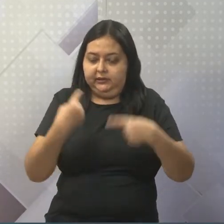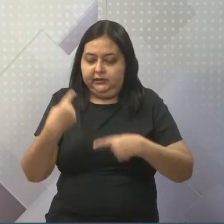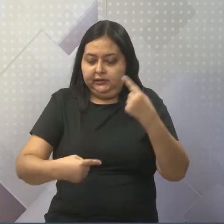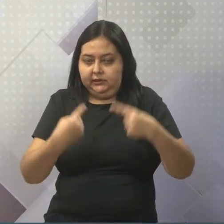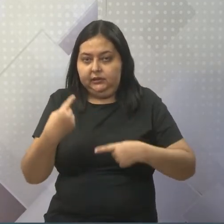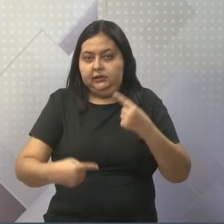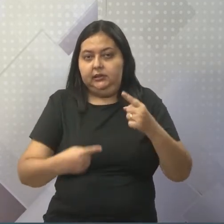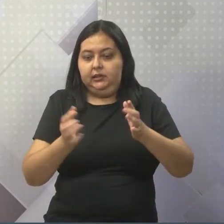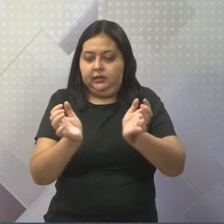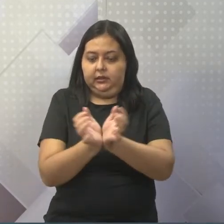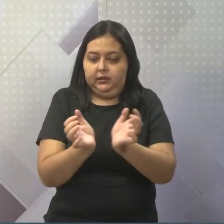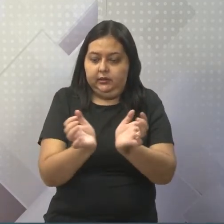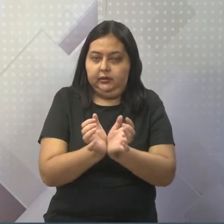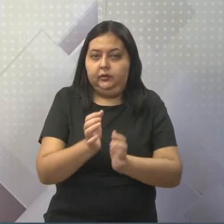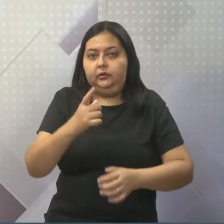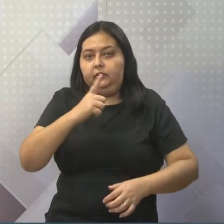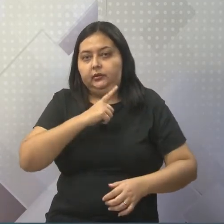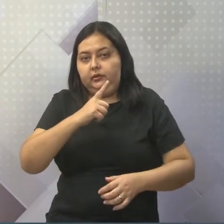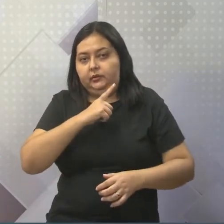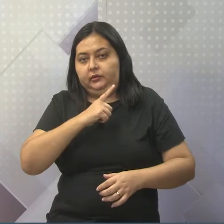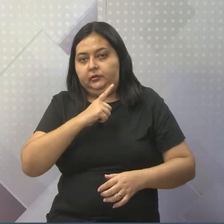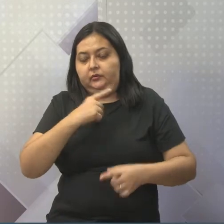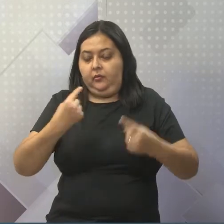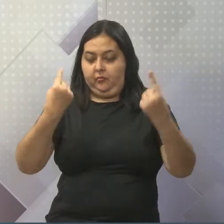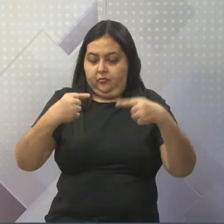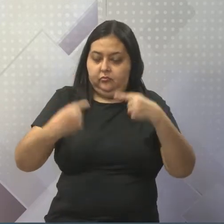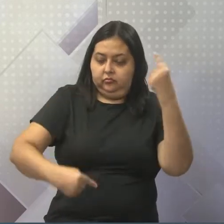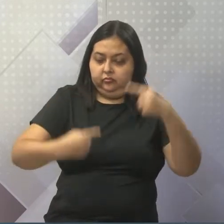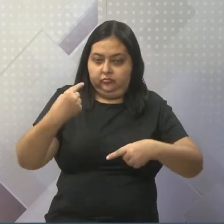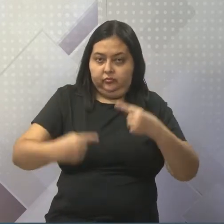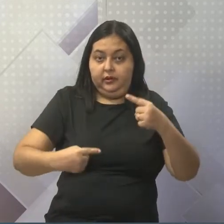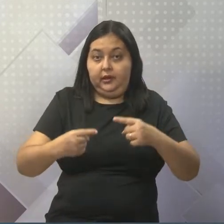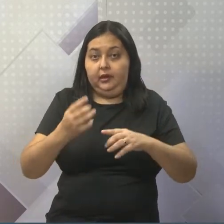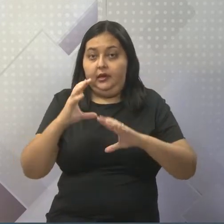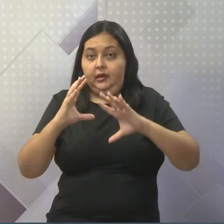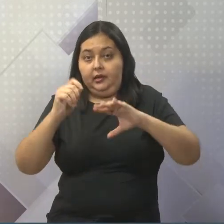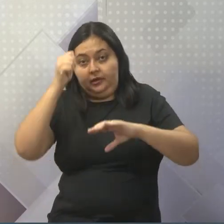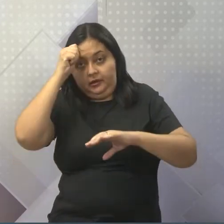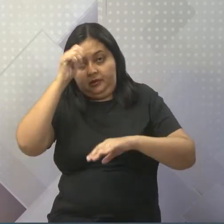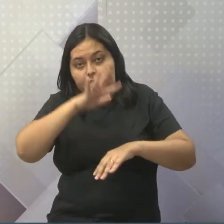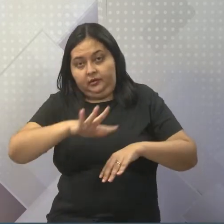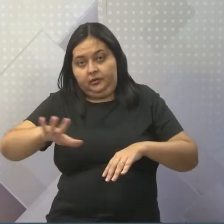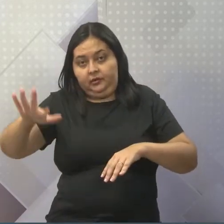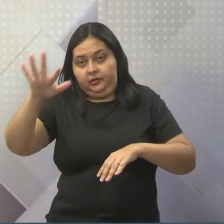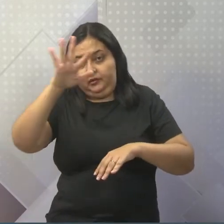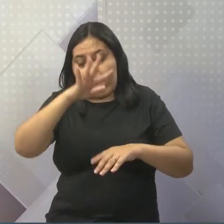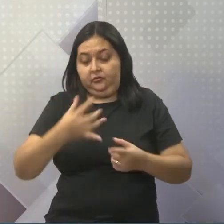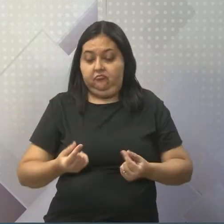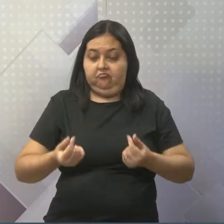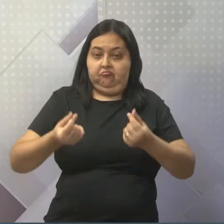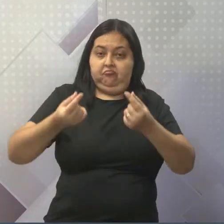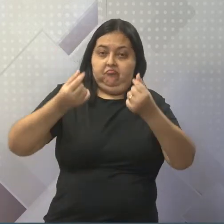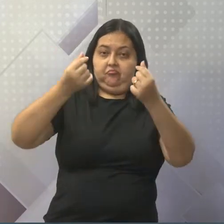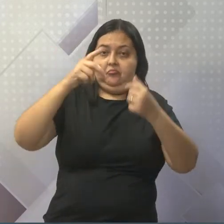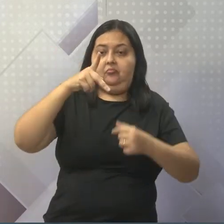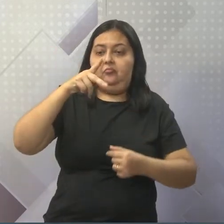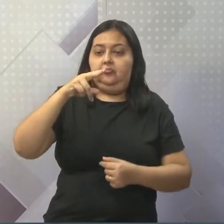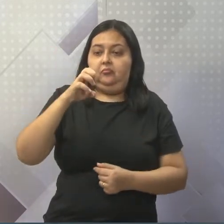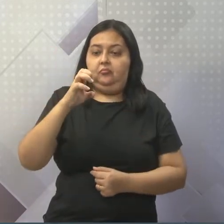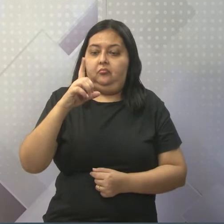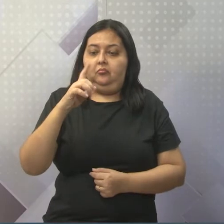vemos aqui que esse continente africano, embora ele seja rico em petróleo, em gás natural,